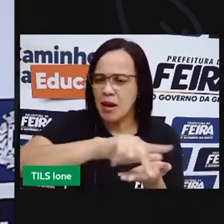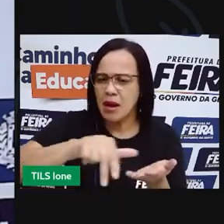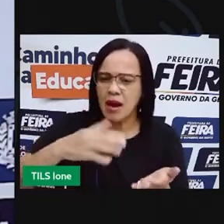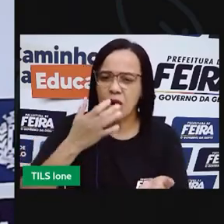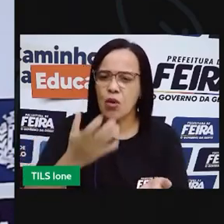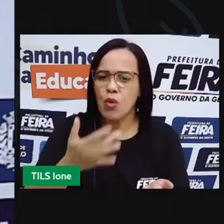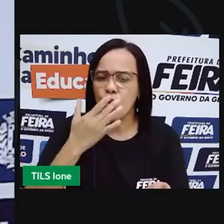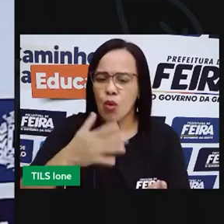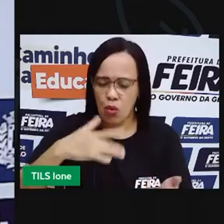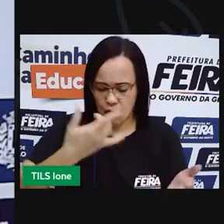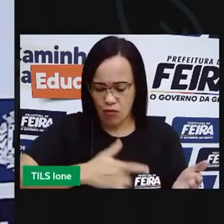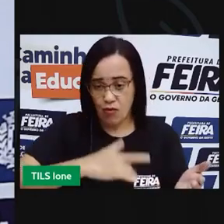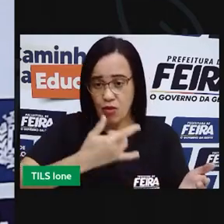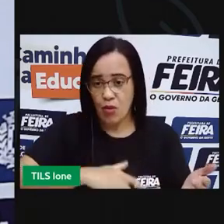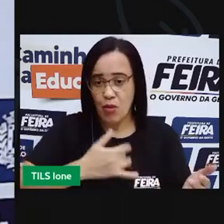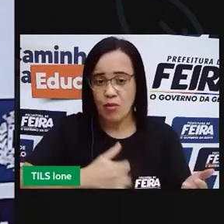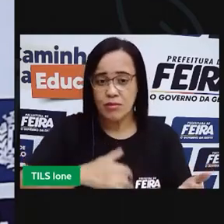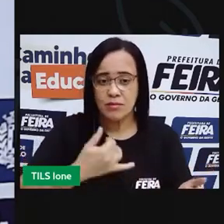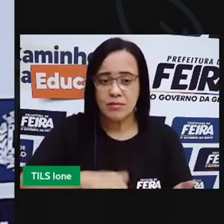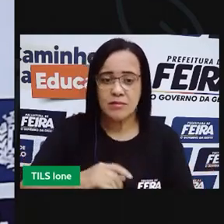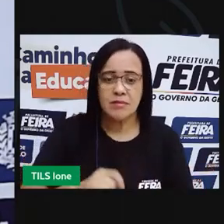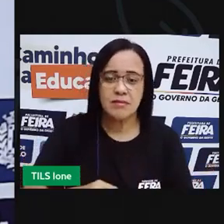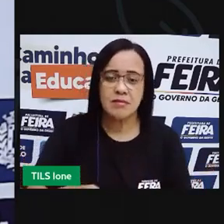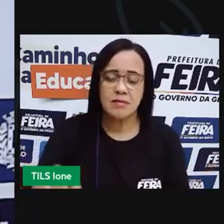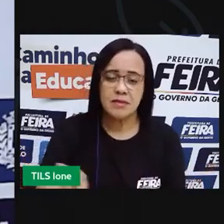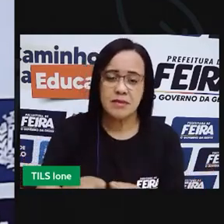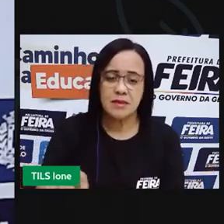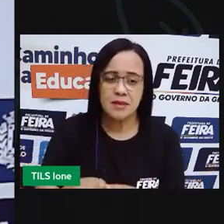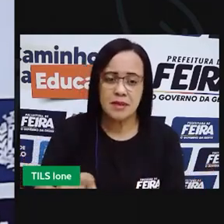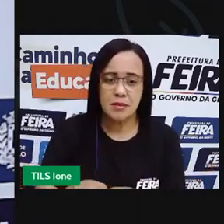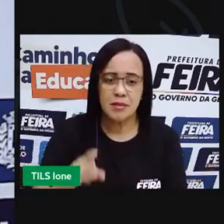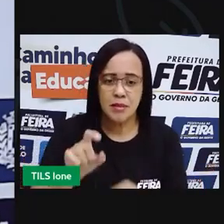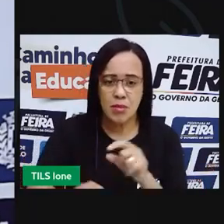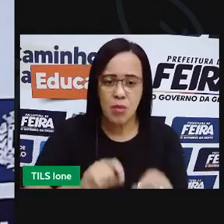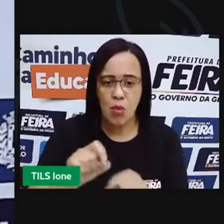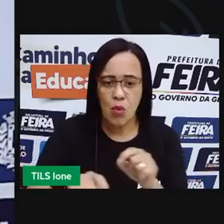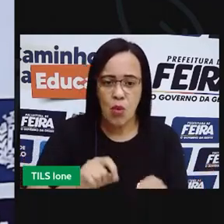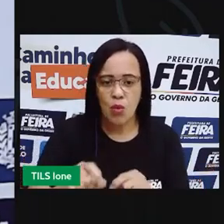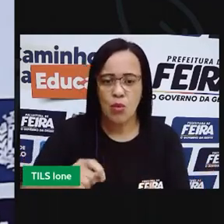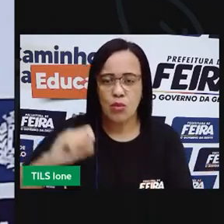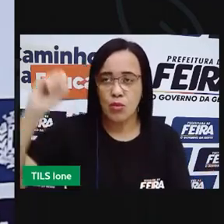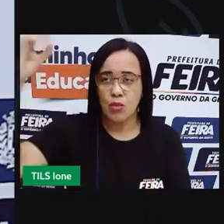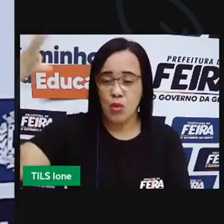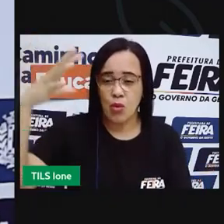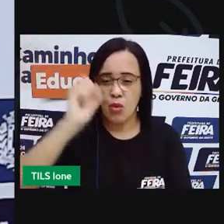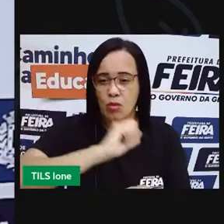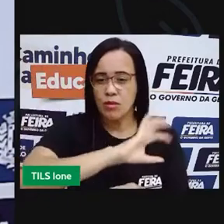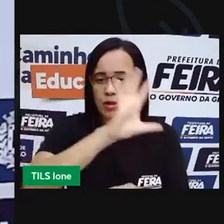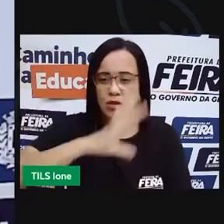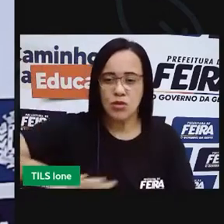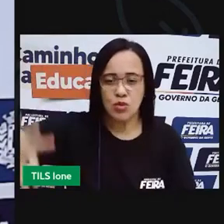violino com seus entornos. E sempre o vejo, sempre o vejo, e o anjo manda todo o recinto.